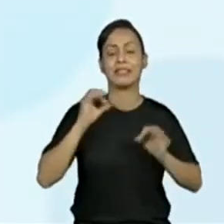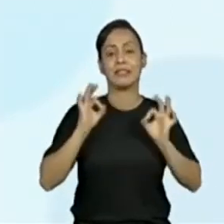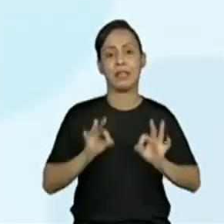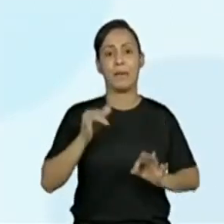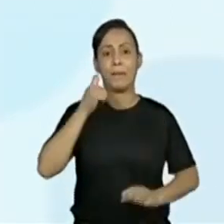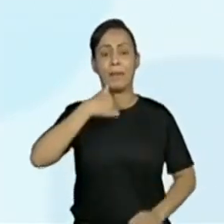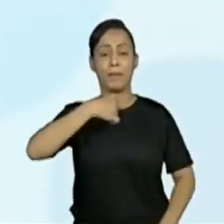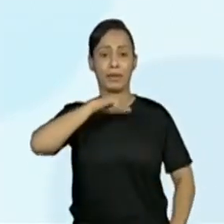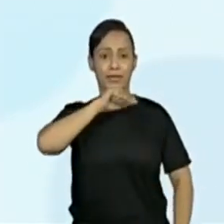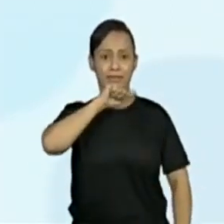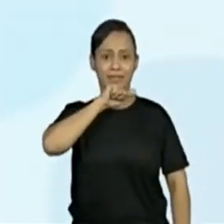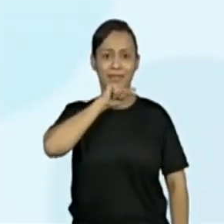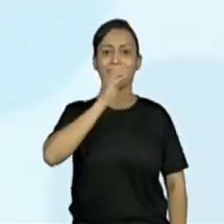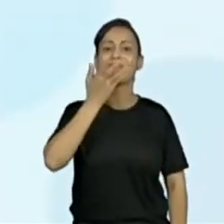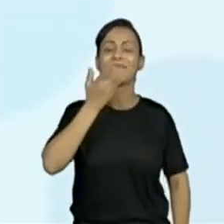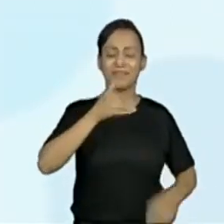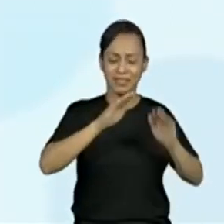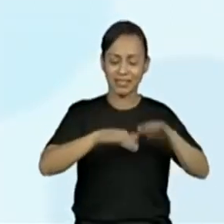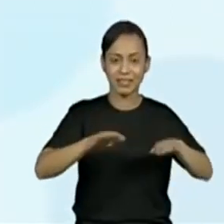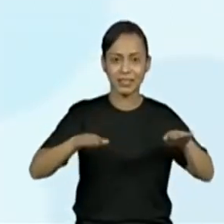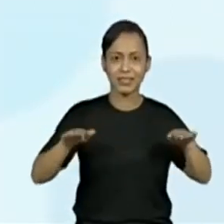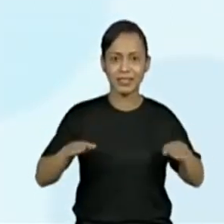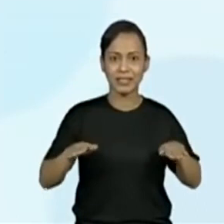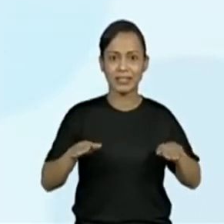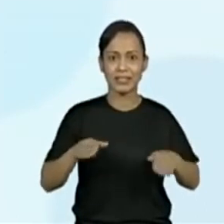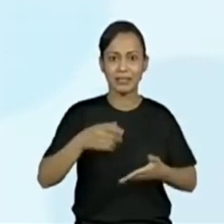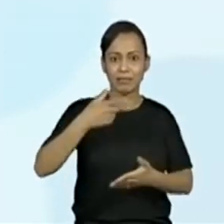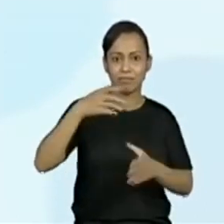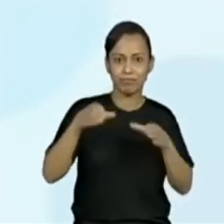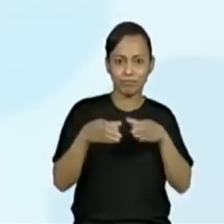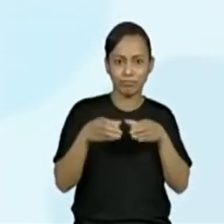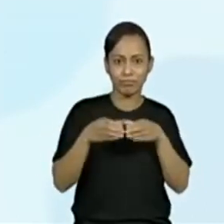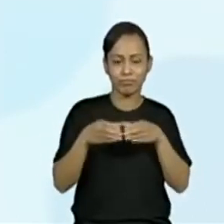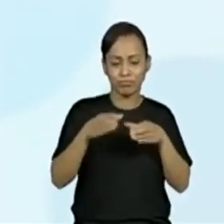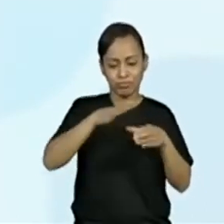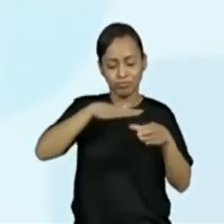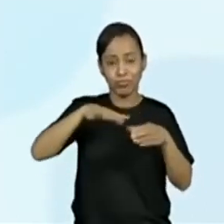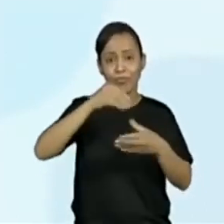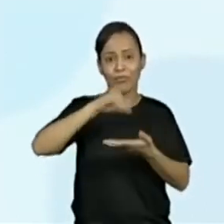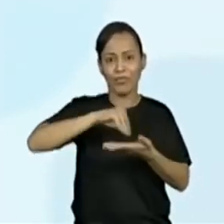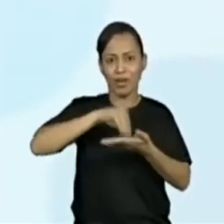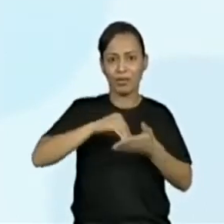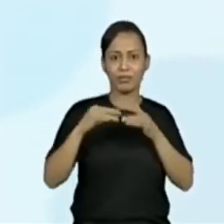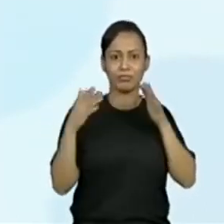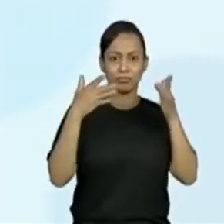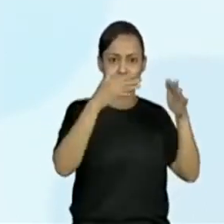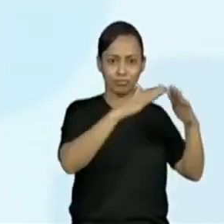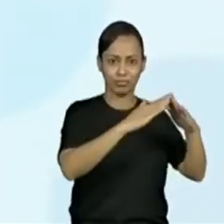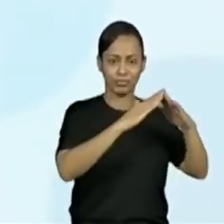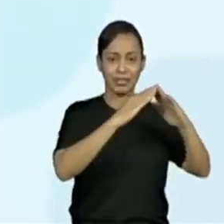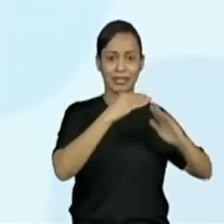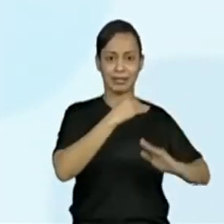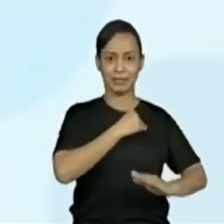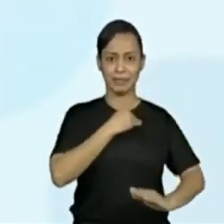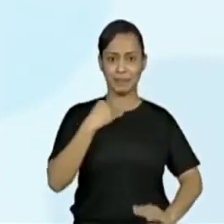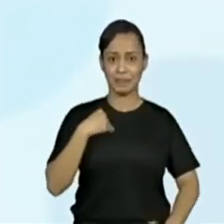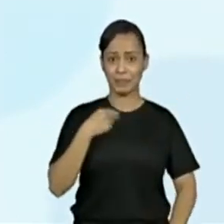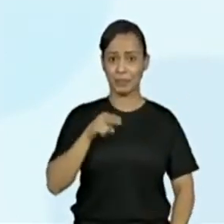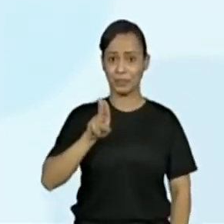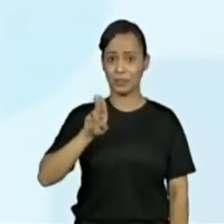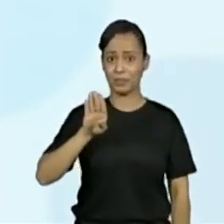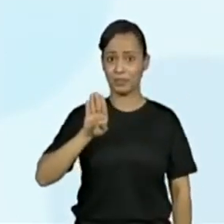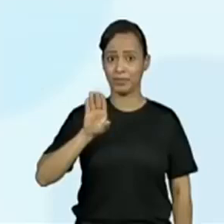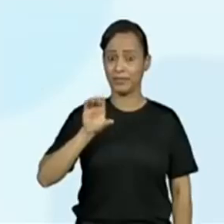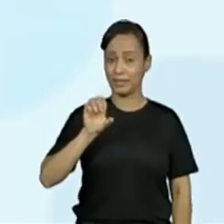mães, das crianças, desse público que ele chama, para que essa vacinação atinja o